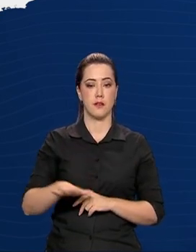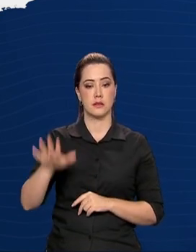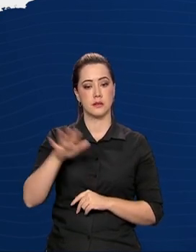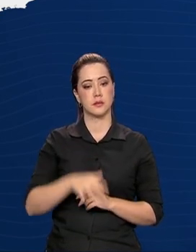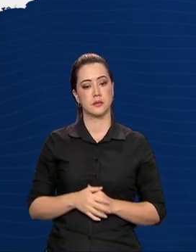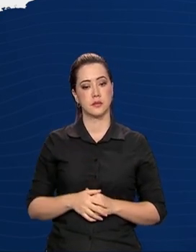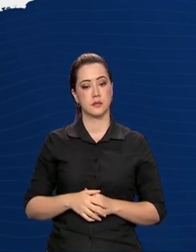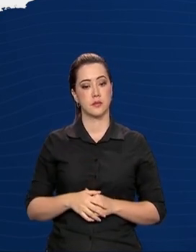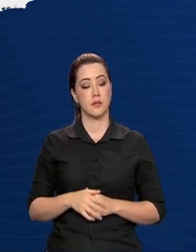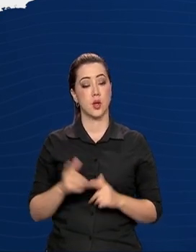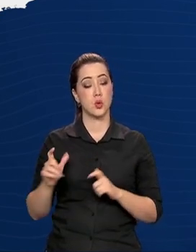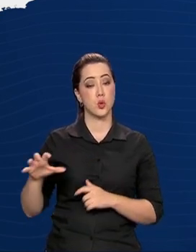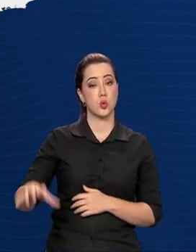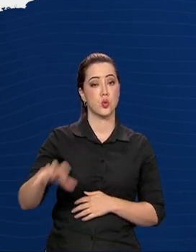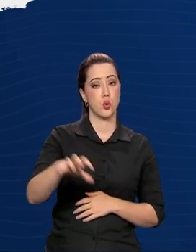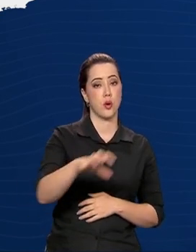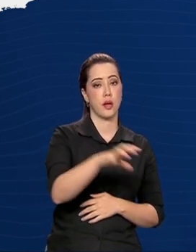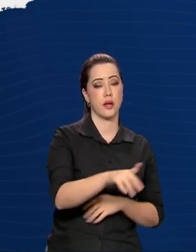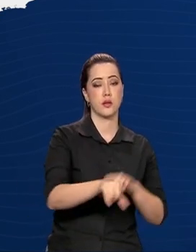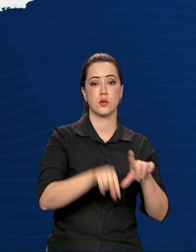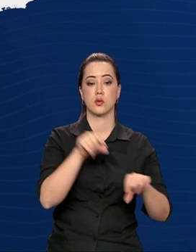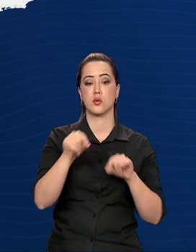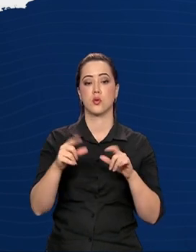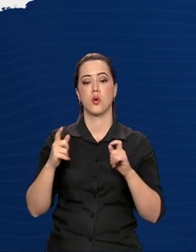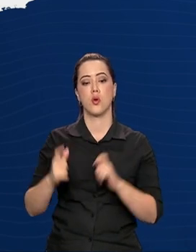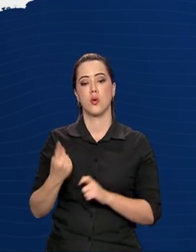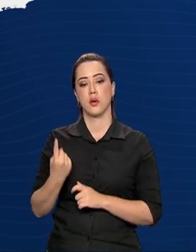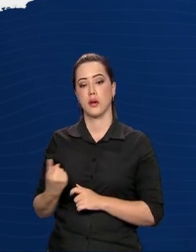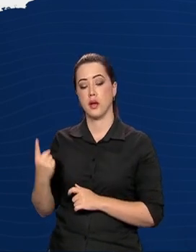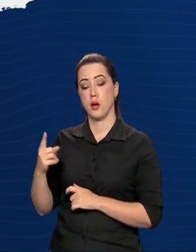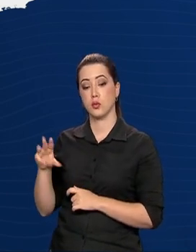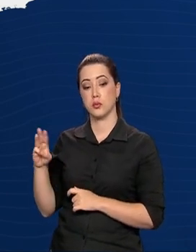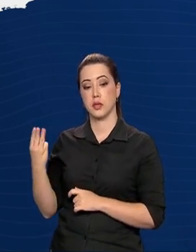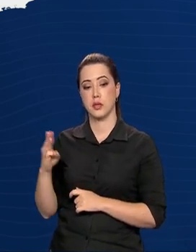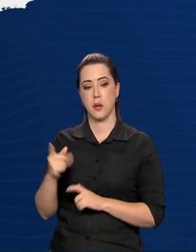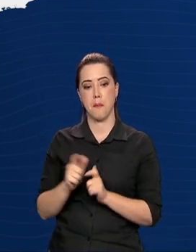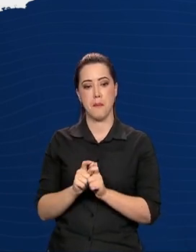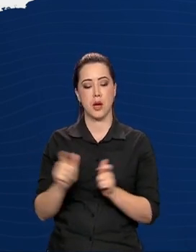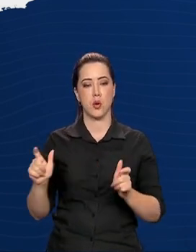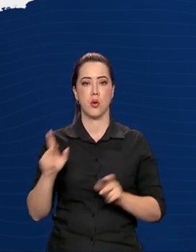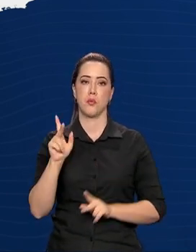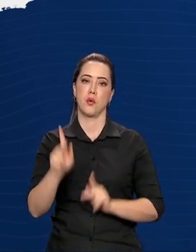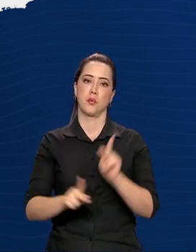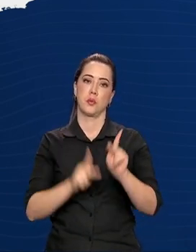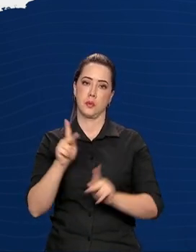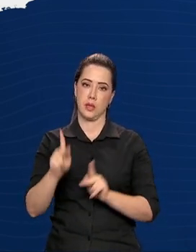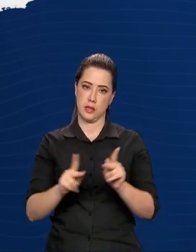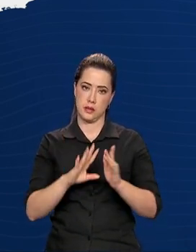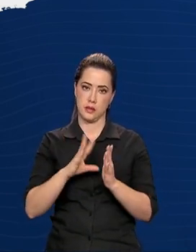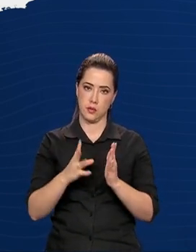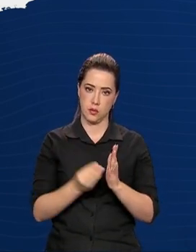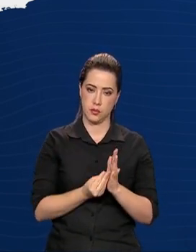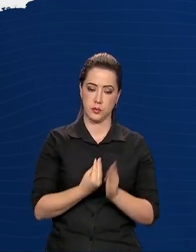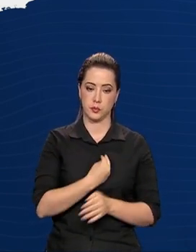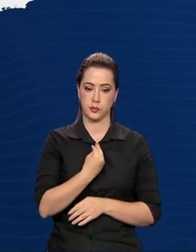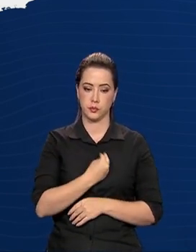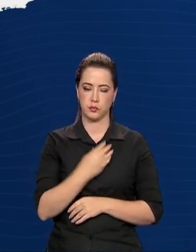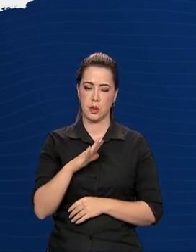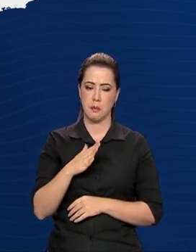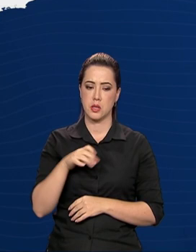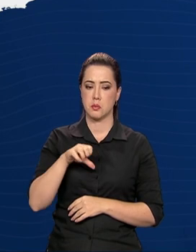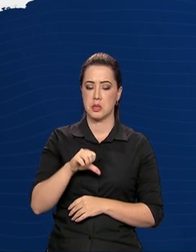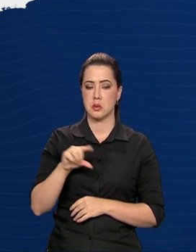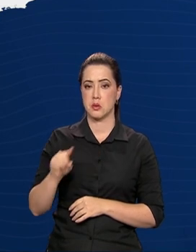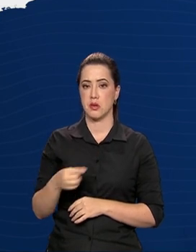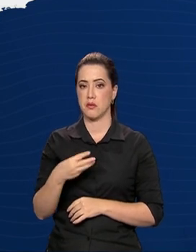Entre os territórios delimitados, o de Alcântara, no Maranhão, tem a maior população quilombola residente, cerca de 9